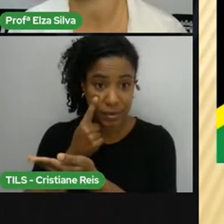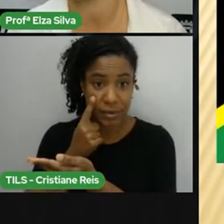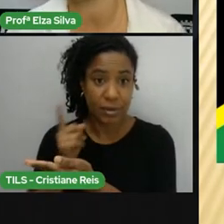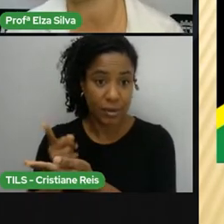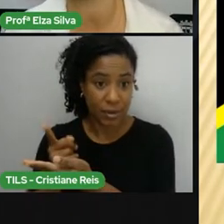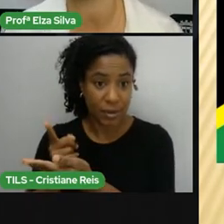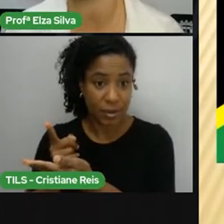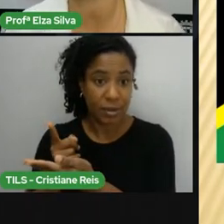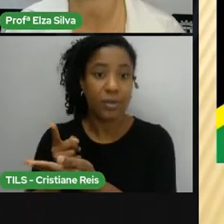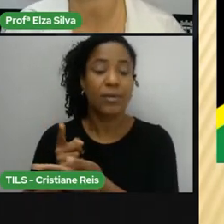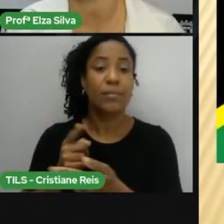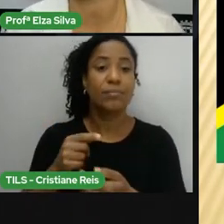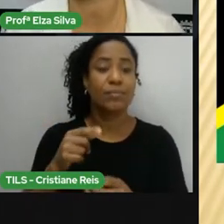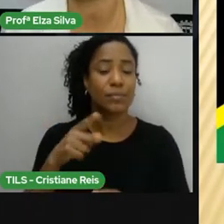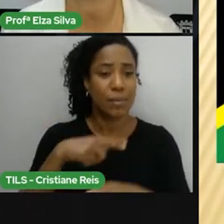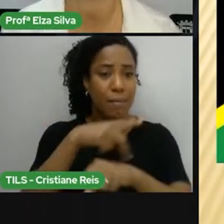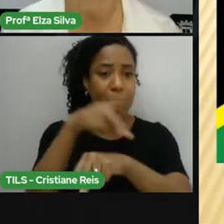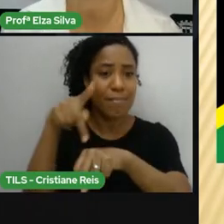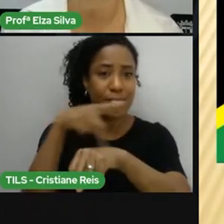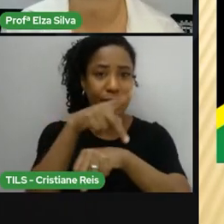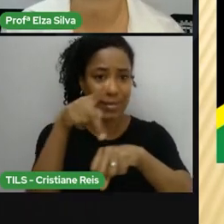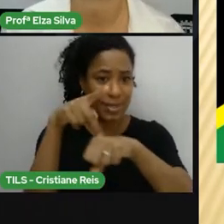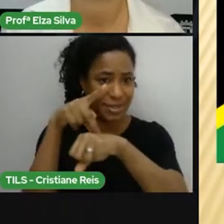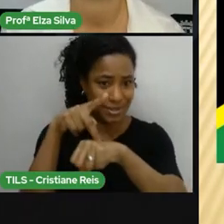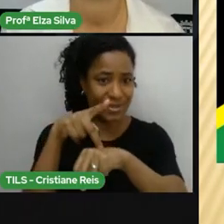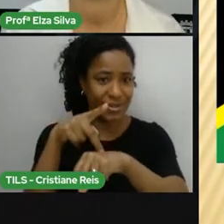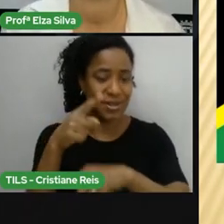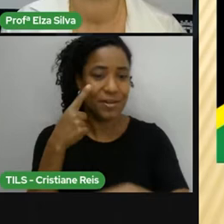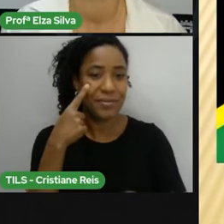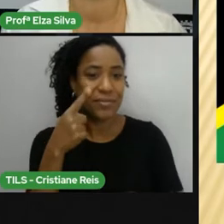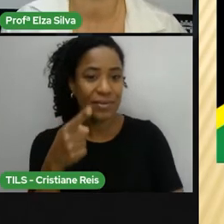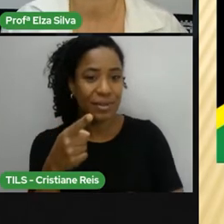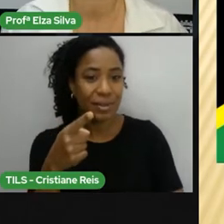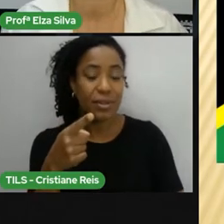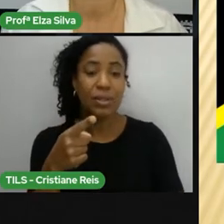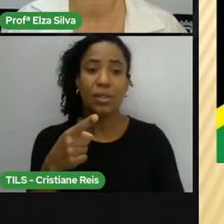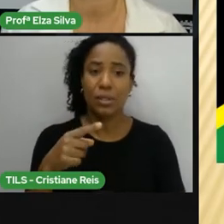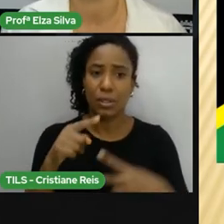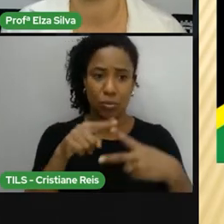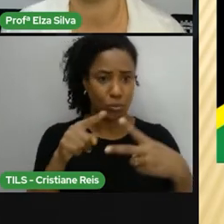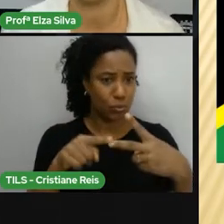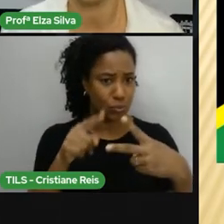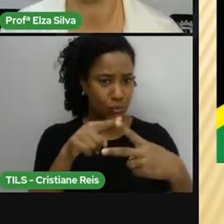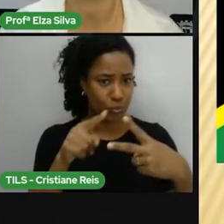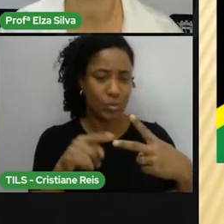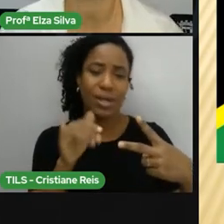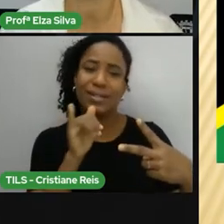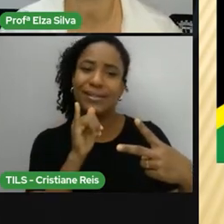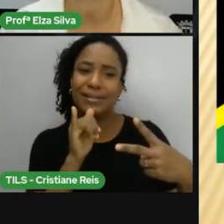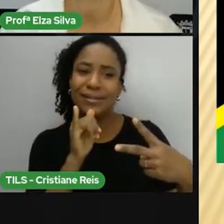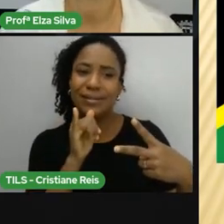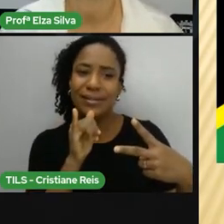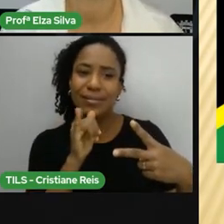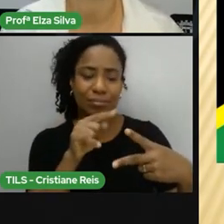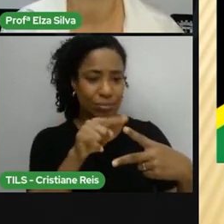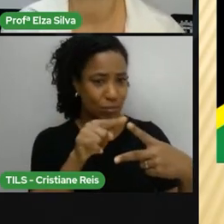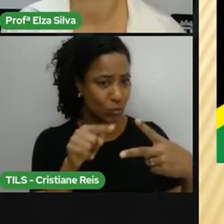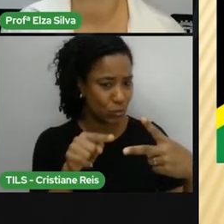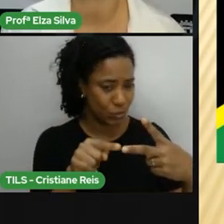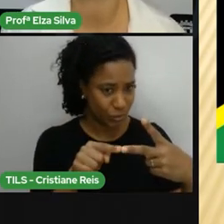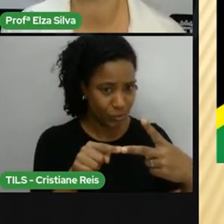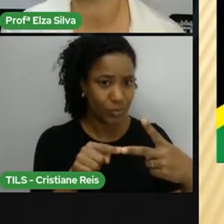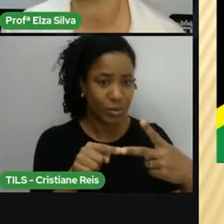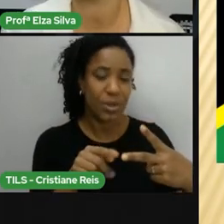pouco mais Sobre estes países Que falam inglês Trago aqui dois exemplos Geralmente Nós